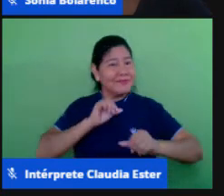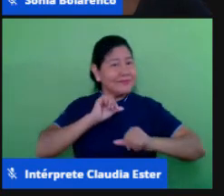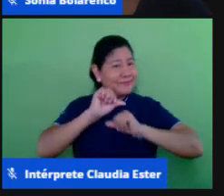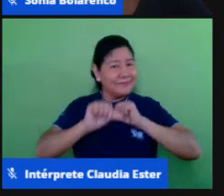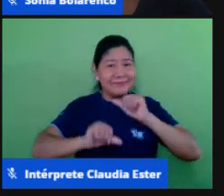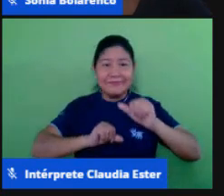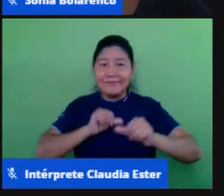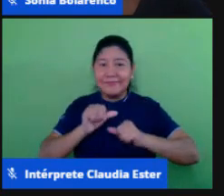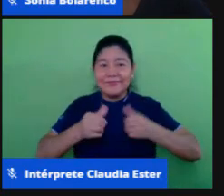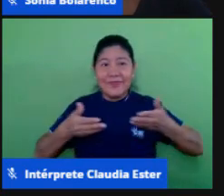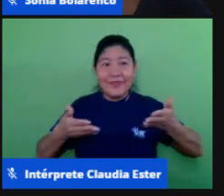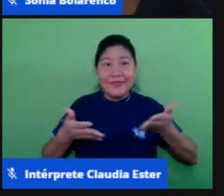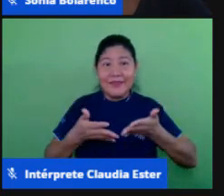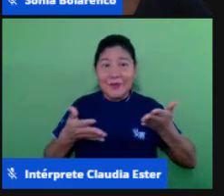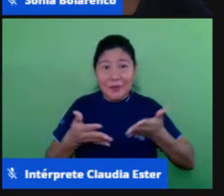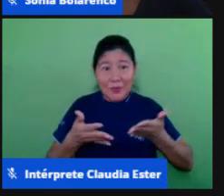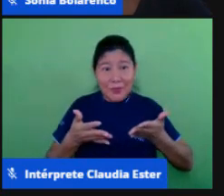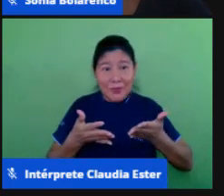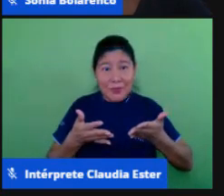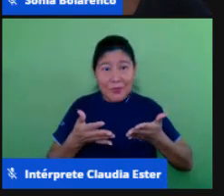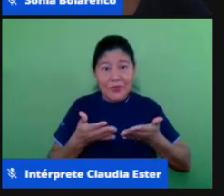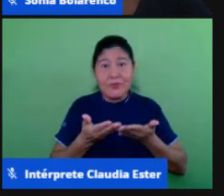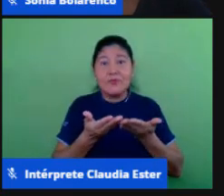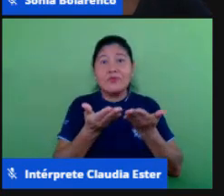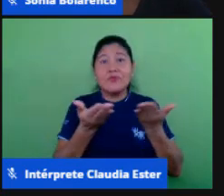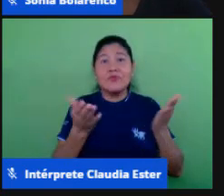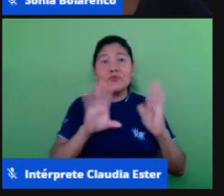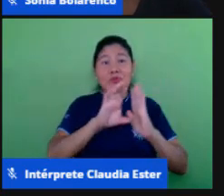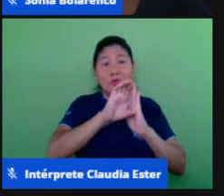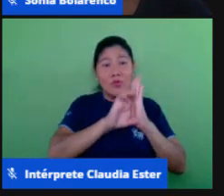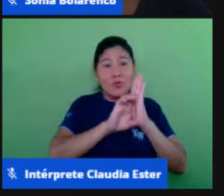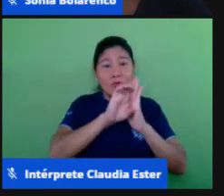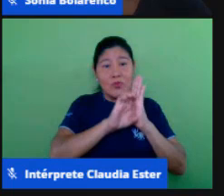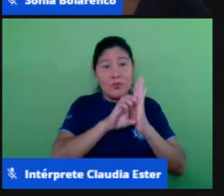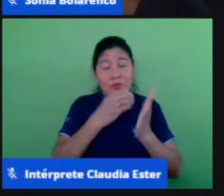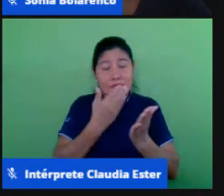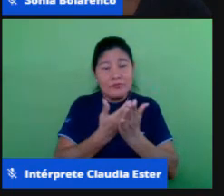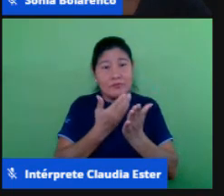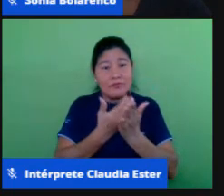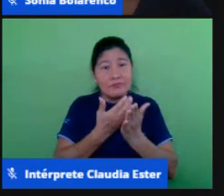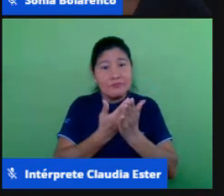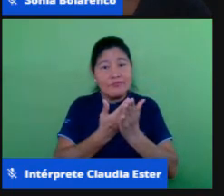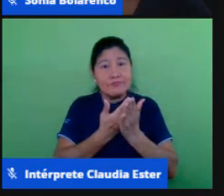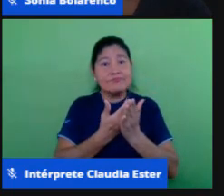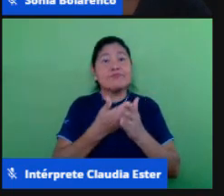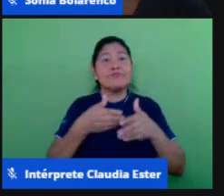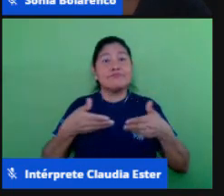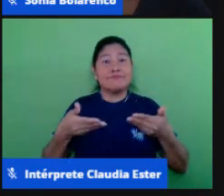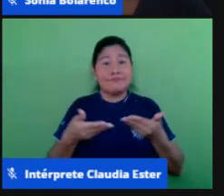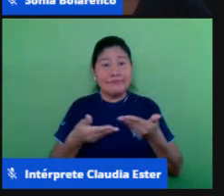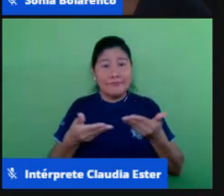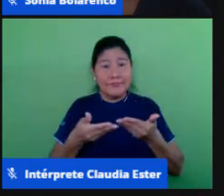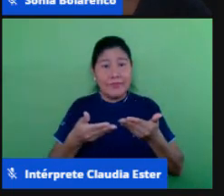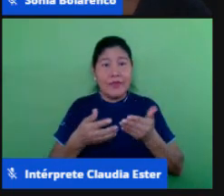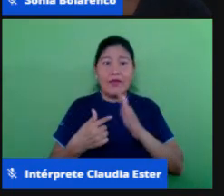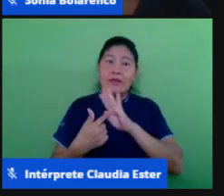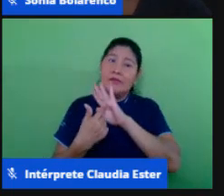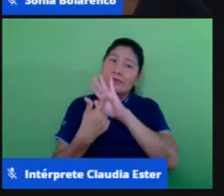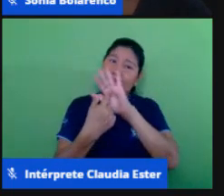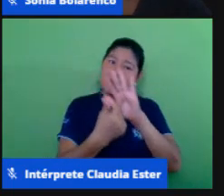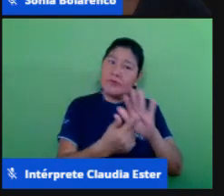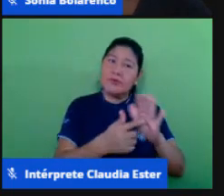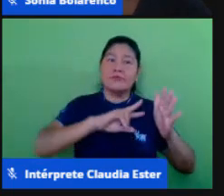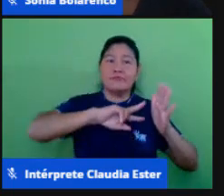ou os conceitos que vamos discutir na nossa formação eles têm esse sentido